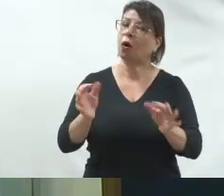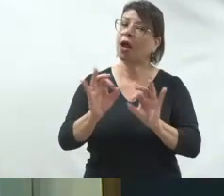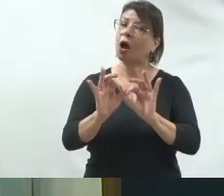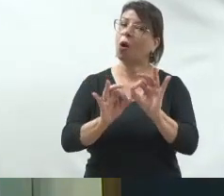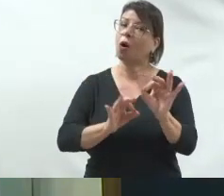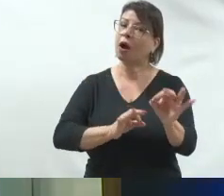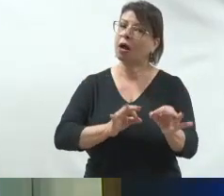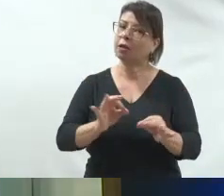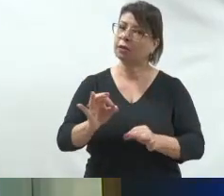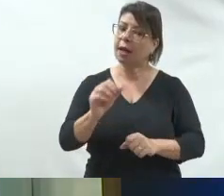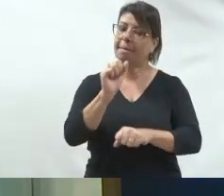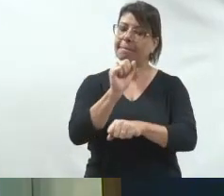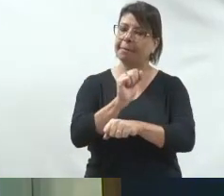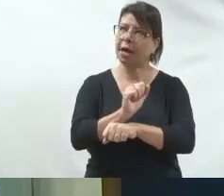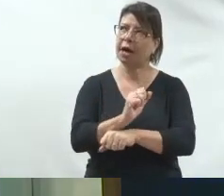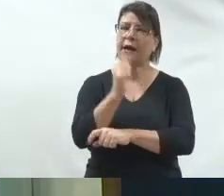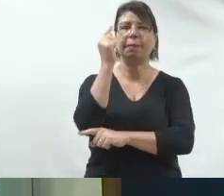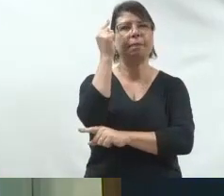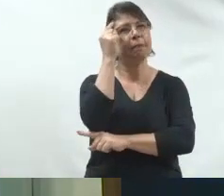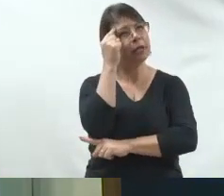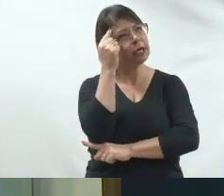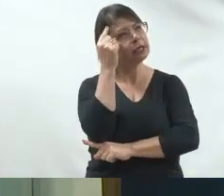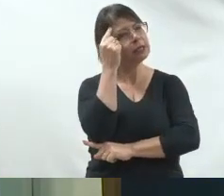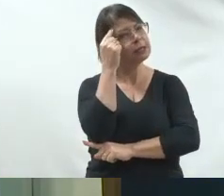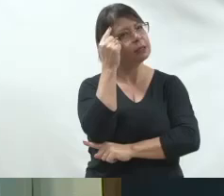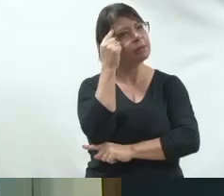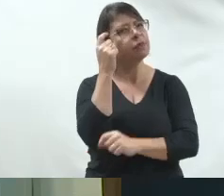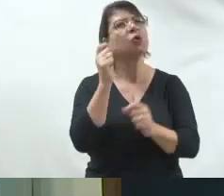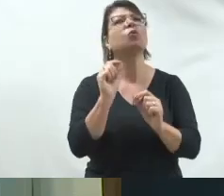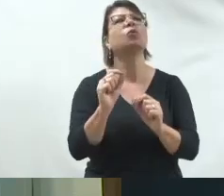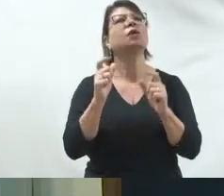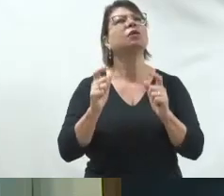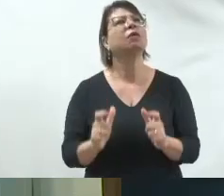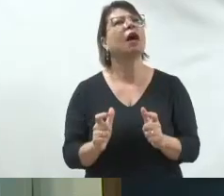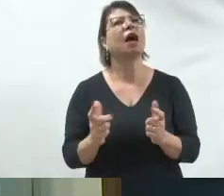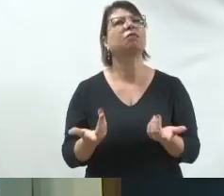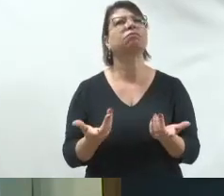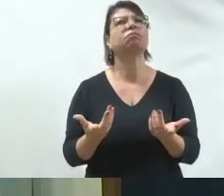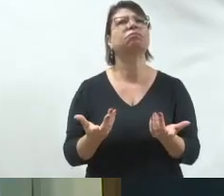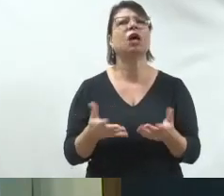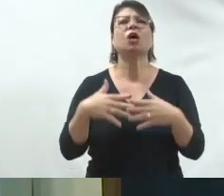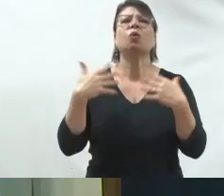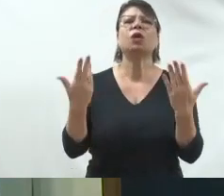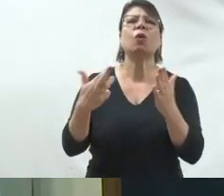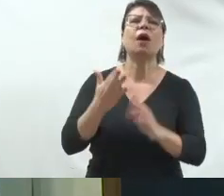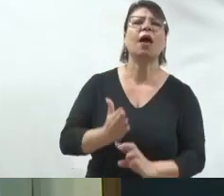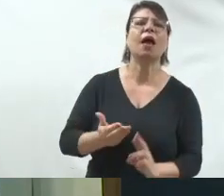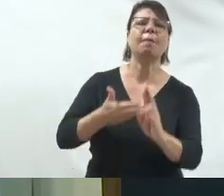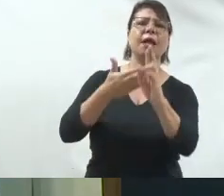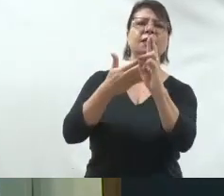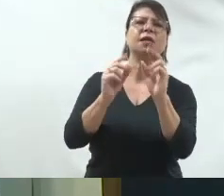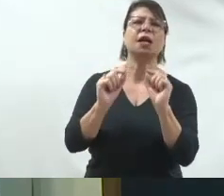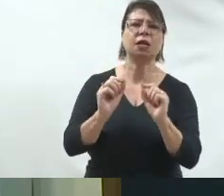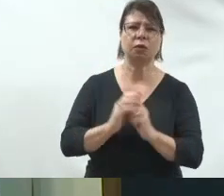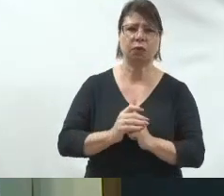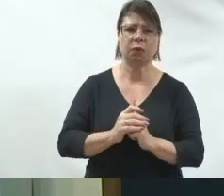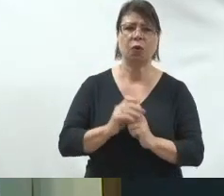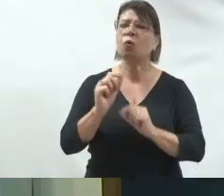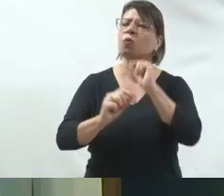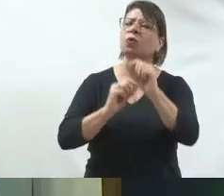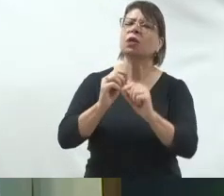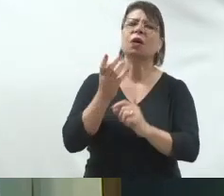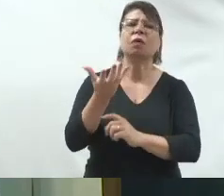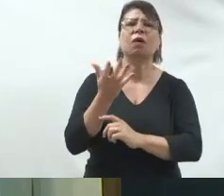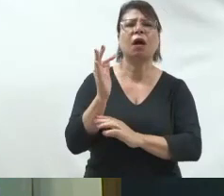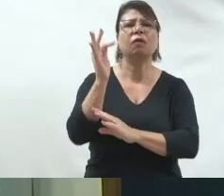você parar, pensar, entender onde é que você está, quem você representa, aquilo que você quer, para que eleitor você quer, para a partir daí você